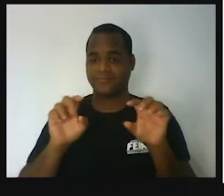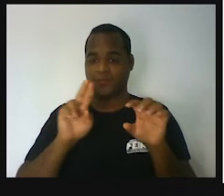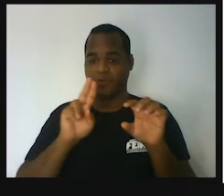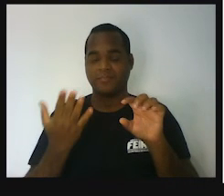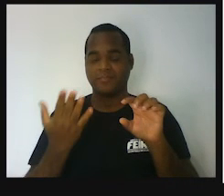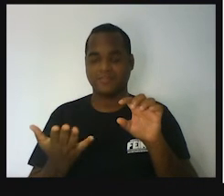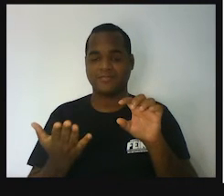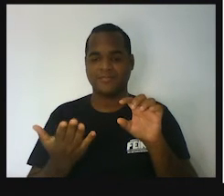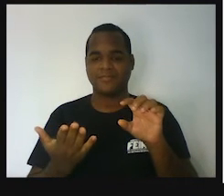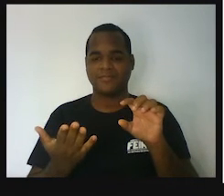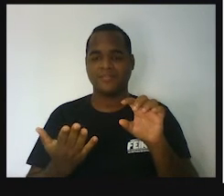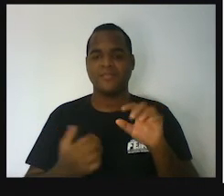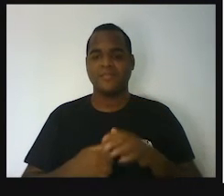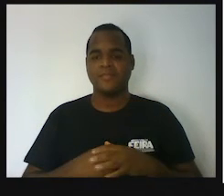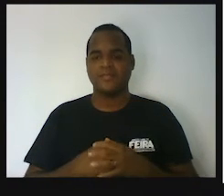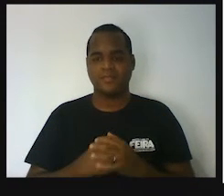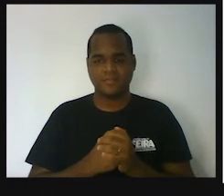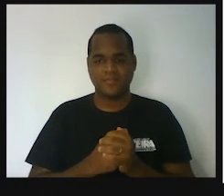equação.